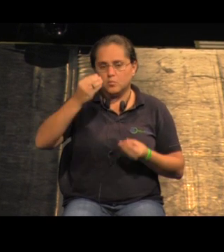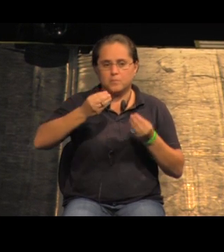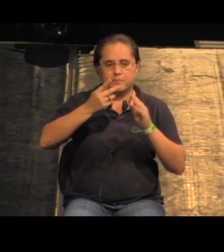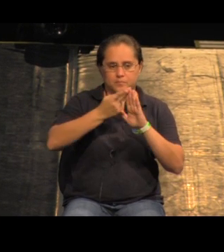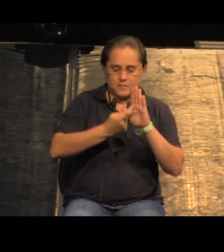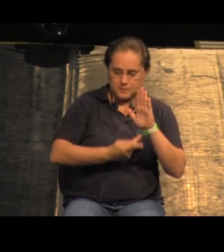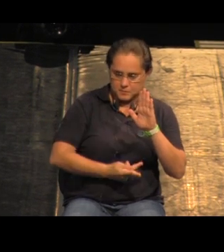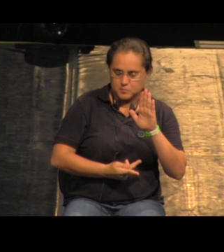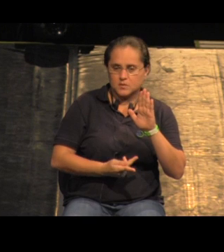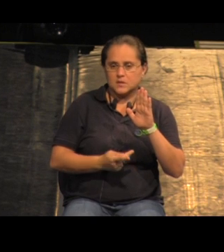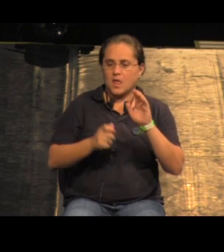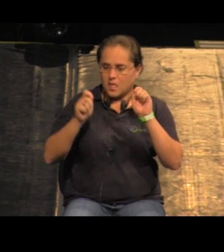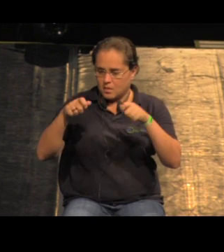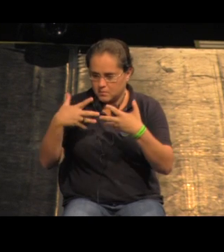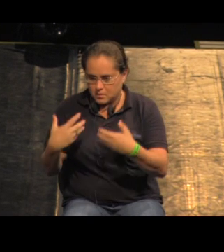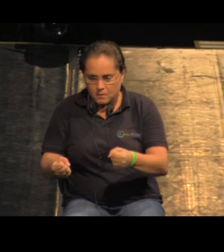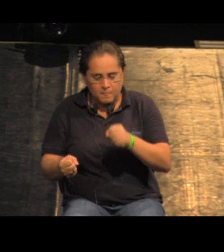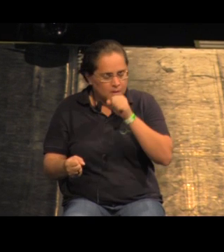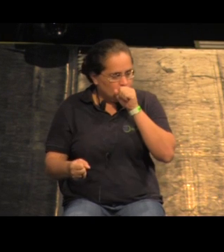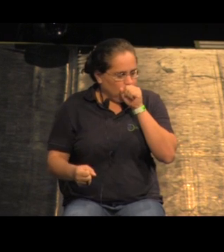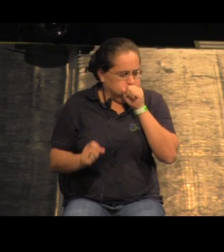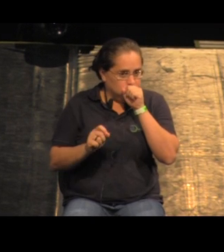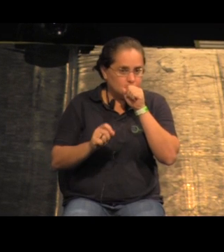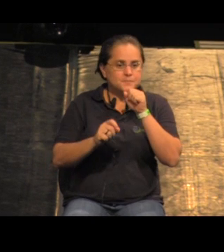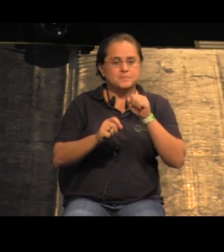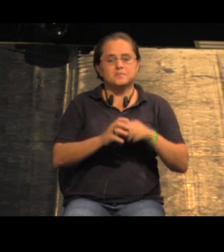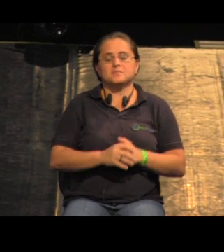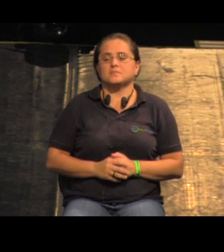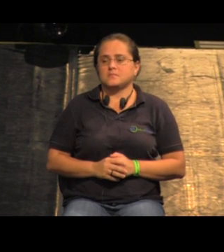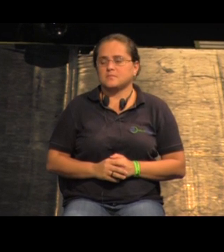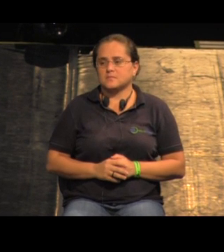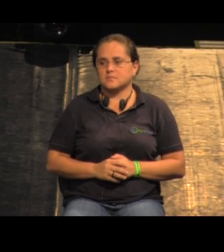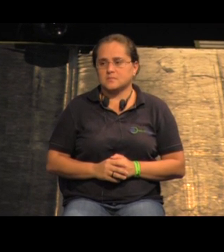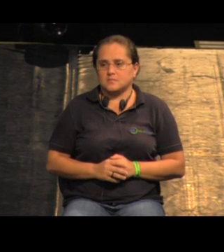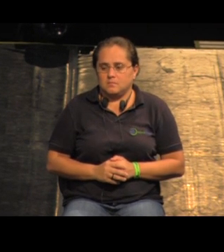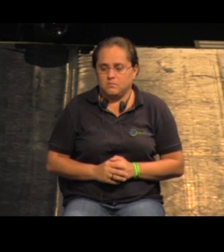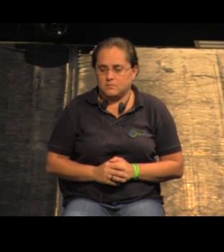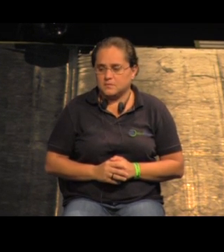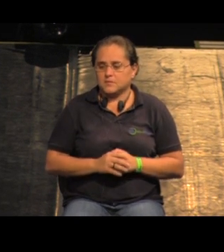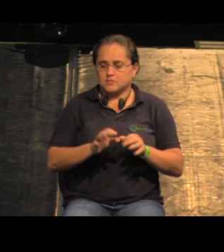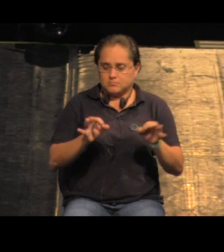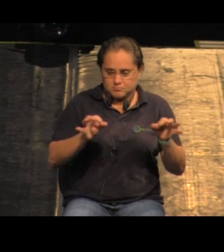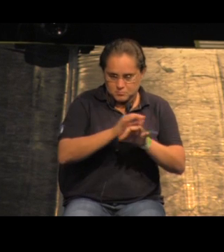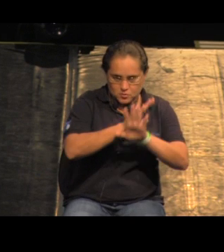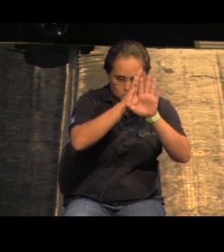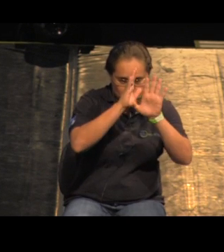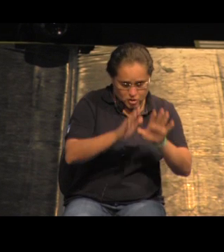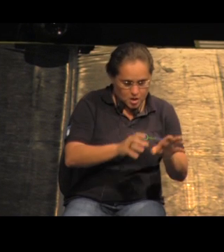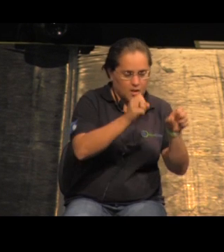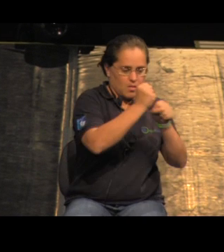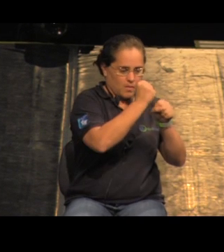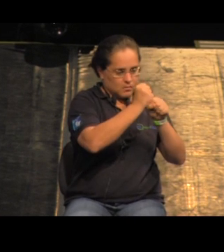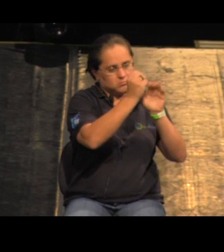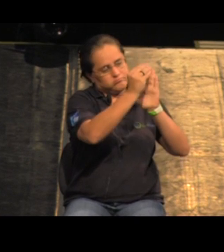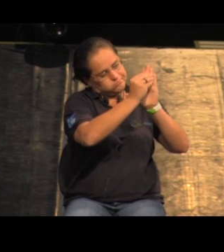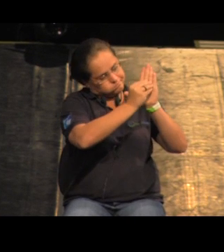proposta que no final vingou era fazer um sistema pré-fabricado de painéis pi que poderiam vir prontos e ser instalados na obra porque